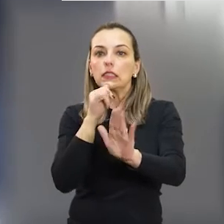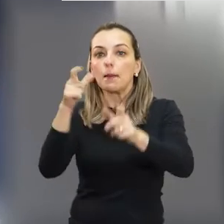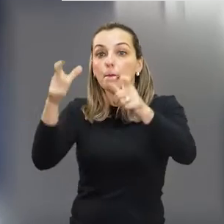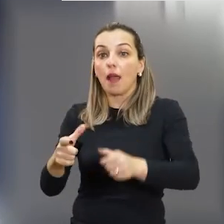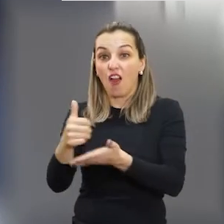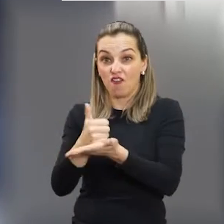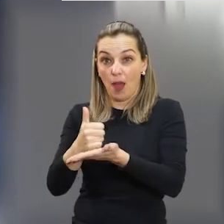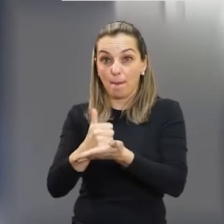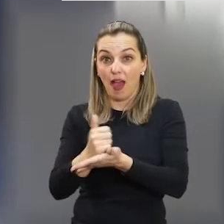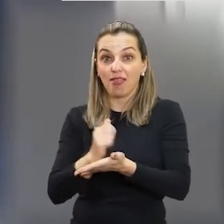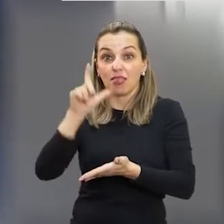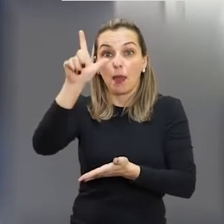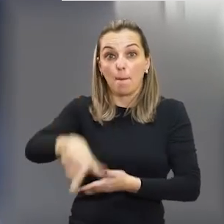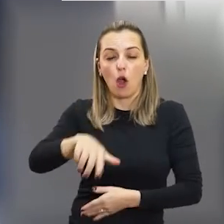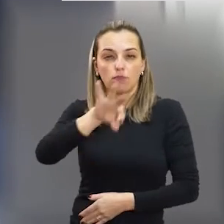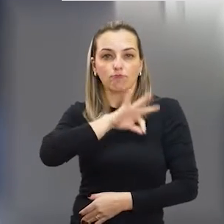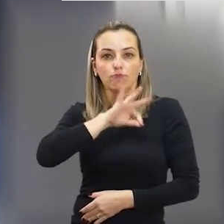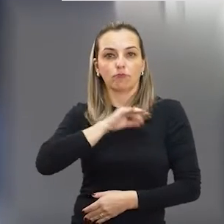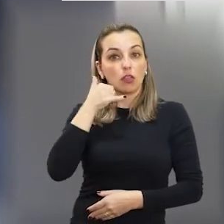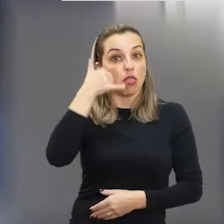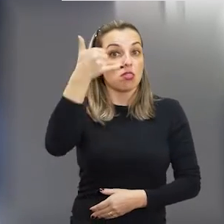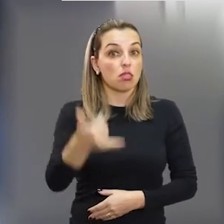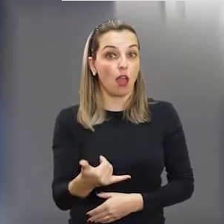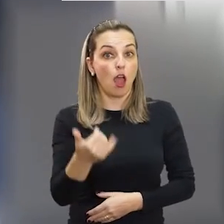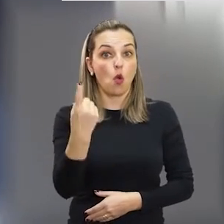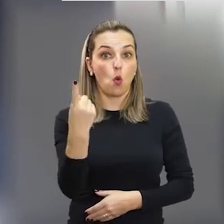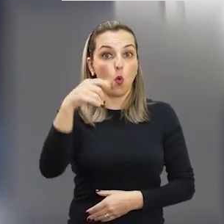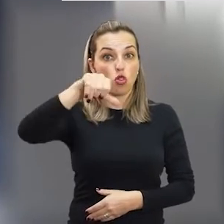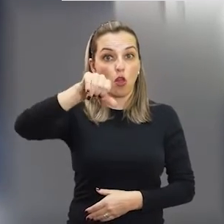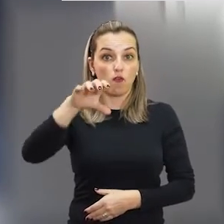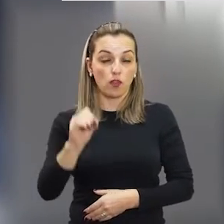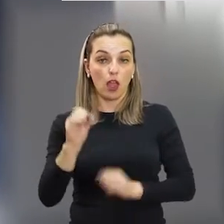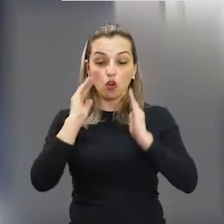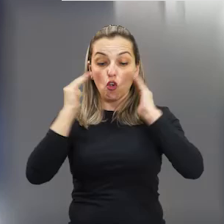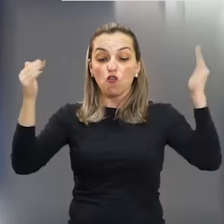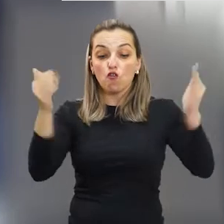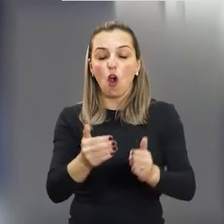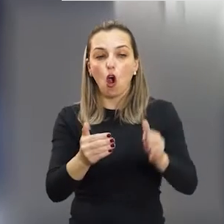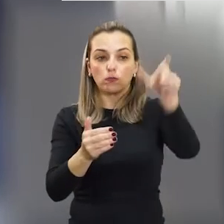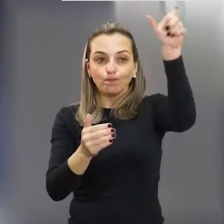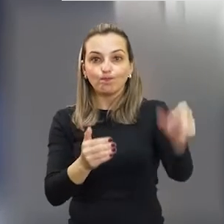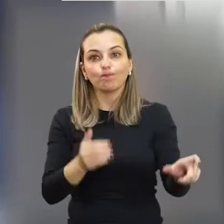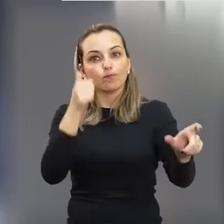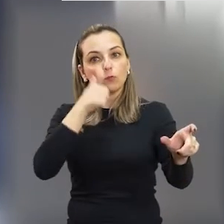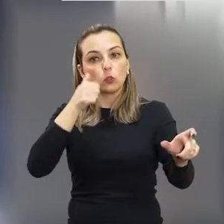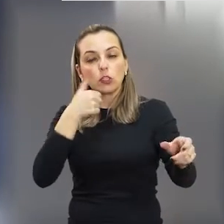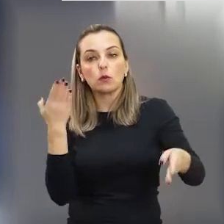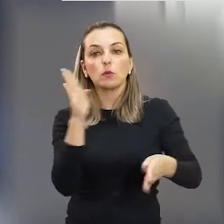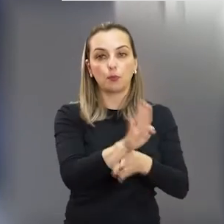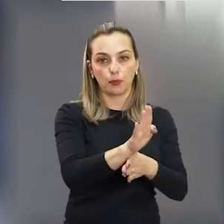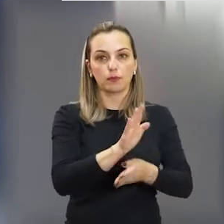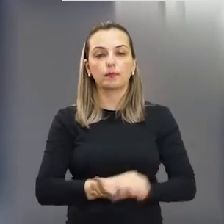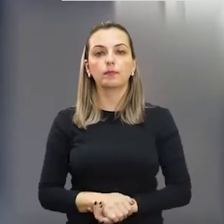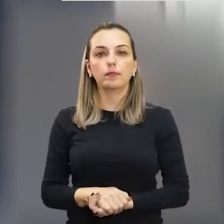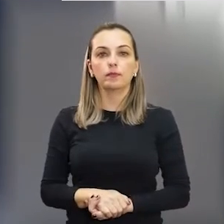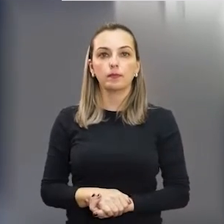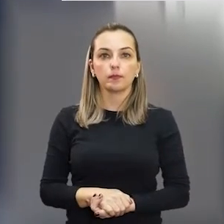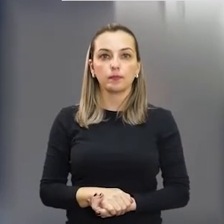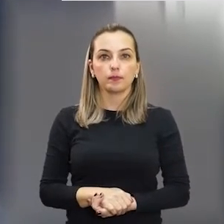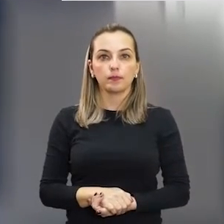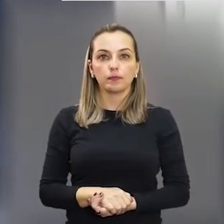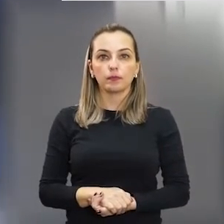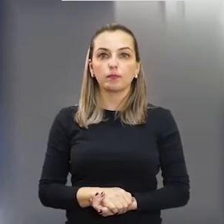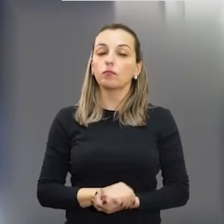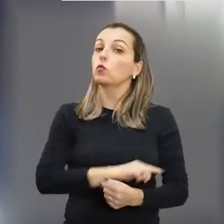onde a polícia militar deve ser acionada pelo 190 para que seja solicitado o auxílio à